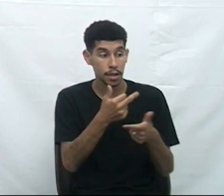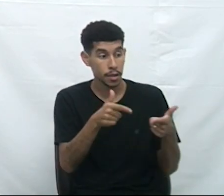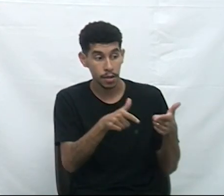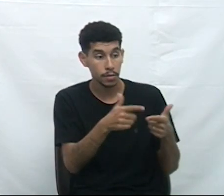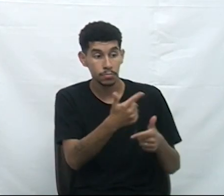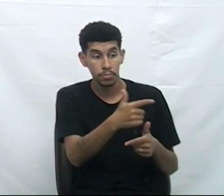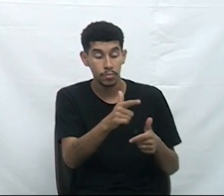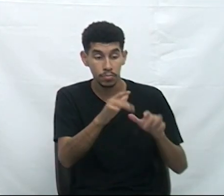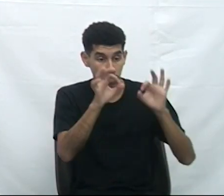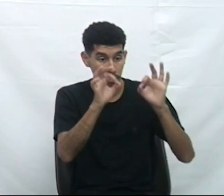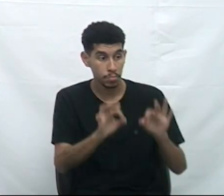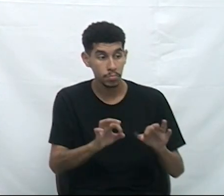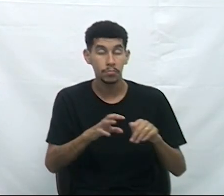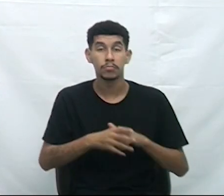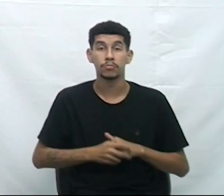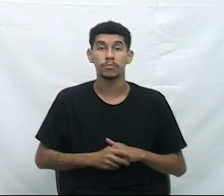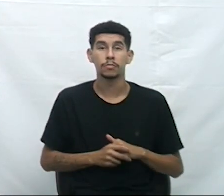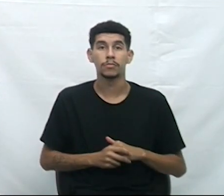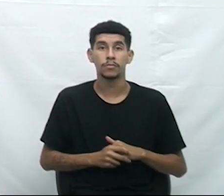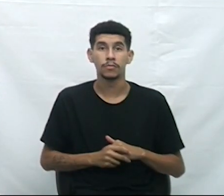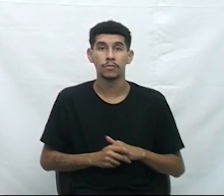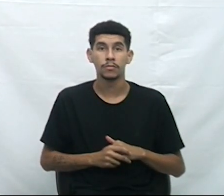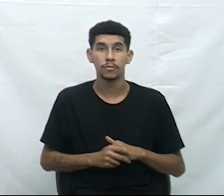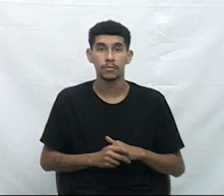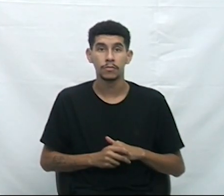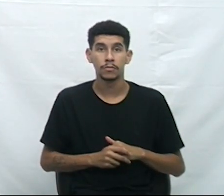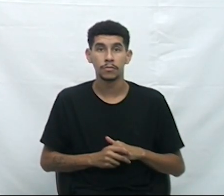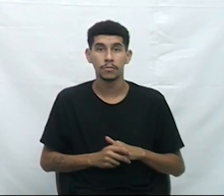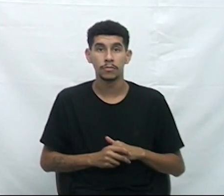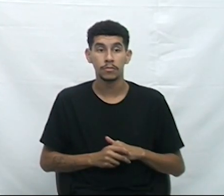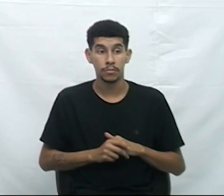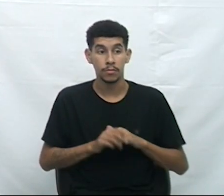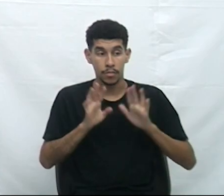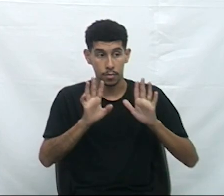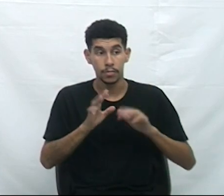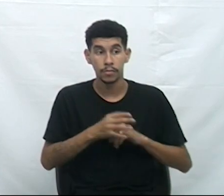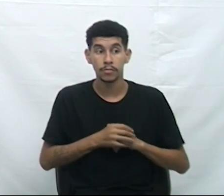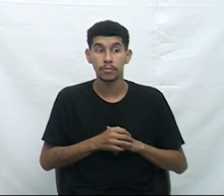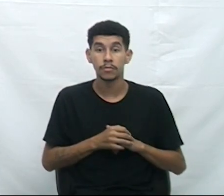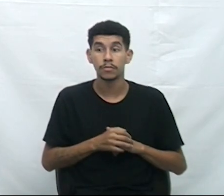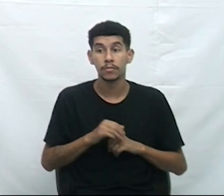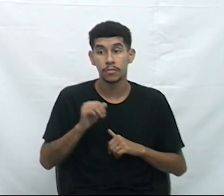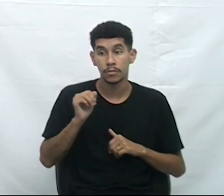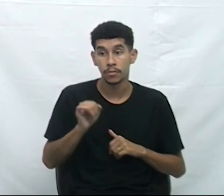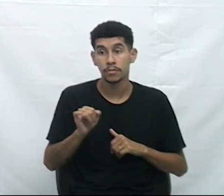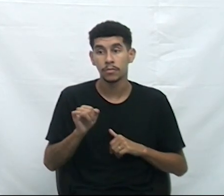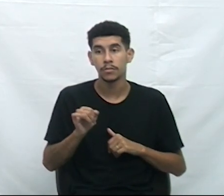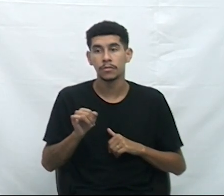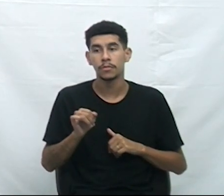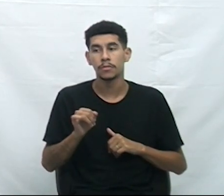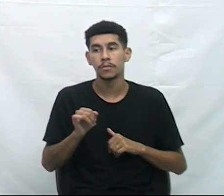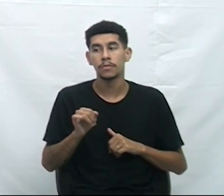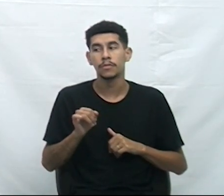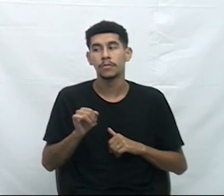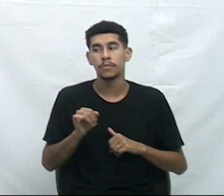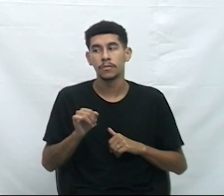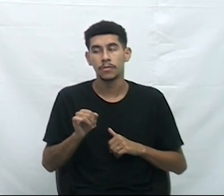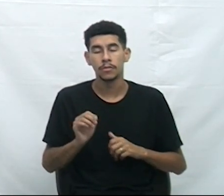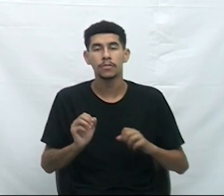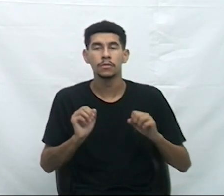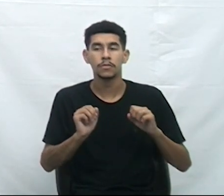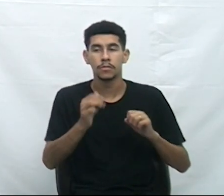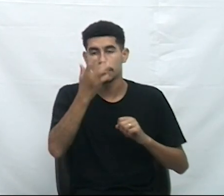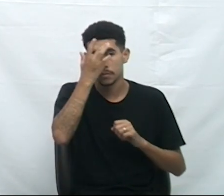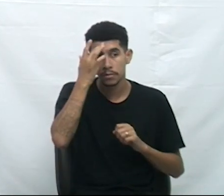estejam definidos. Considerando o item anterior, caso os locais estejam definidos, poderão os cidadãos